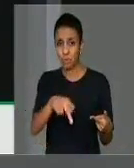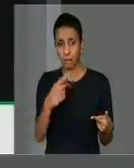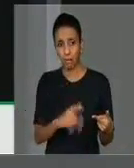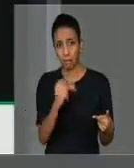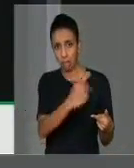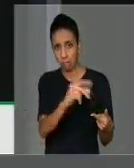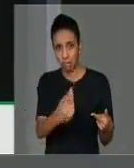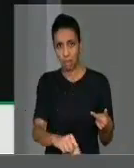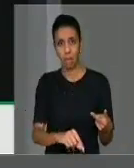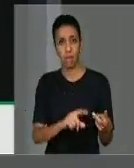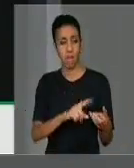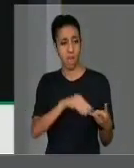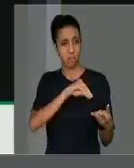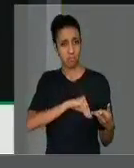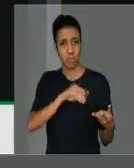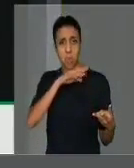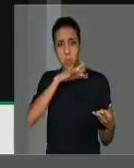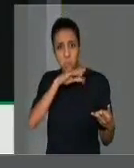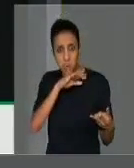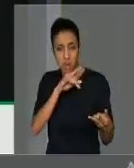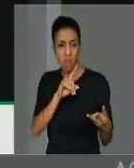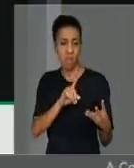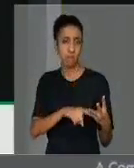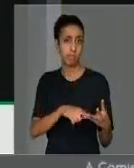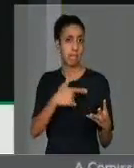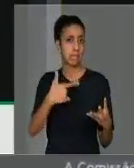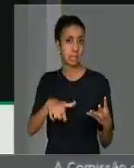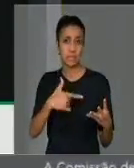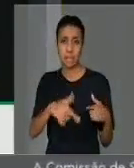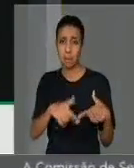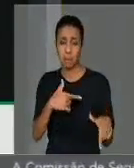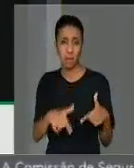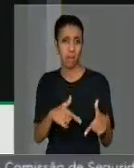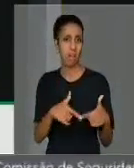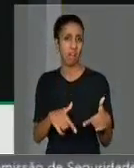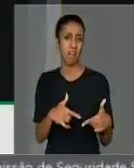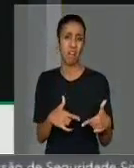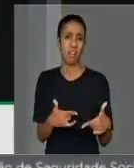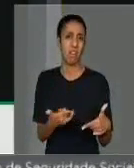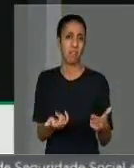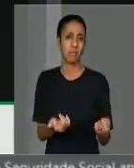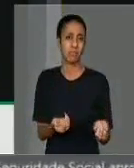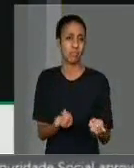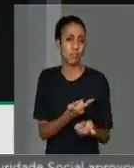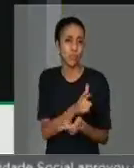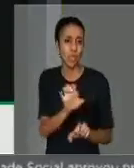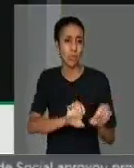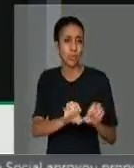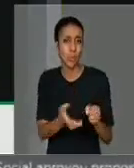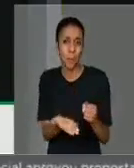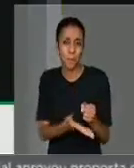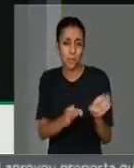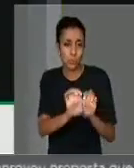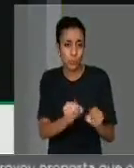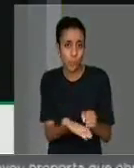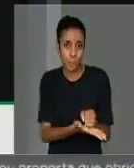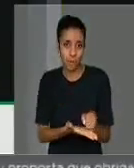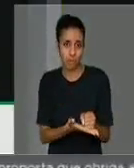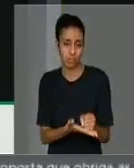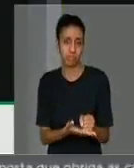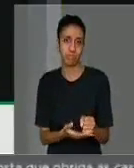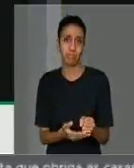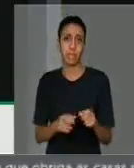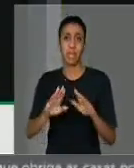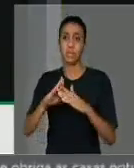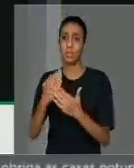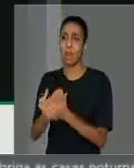maltratados, são mal remunerados, trabalham sem a mínima infraestrutura. Nas escolas,